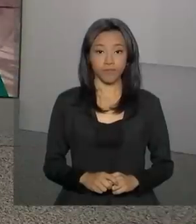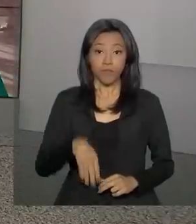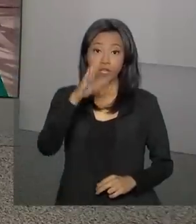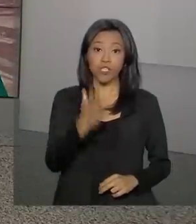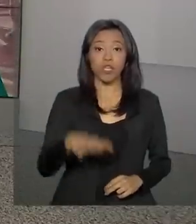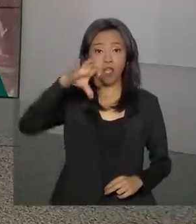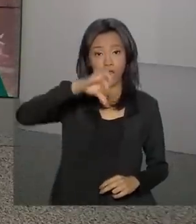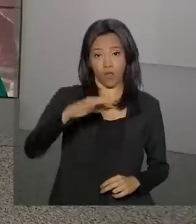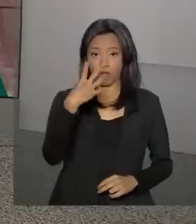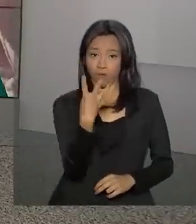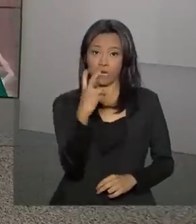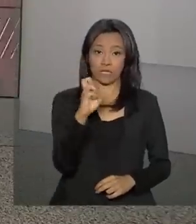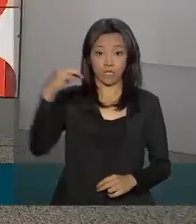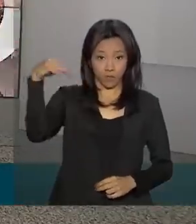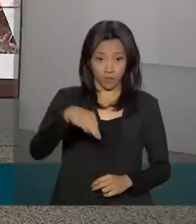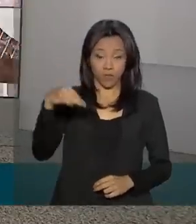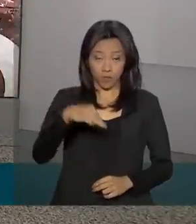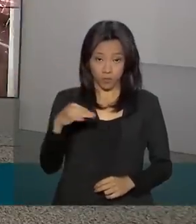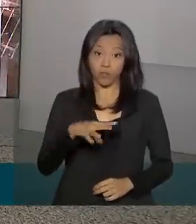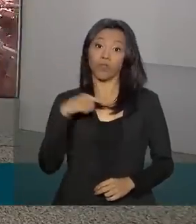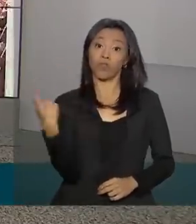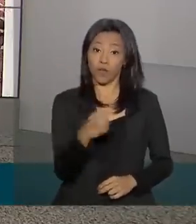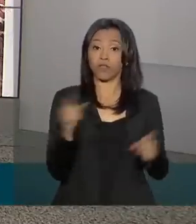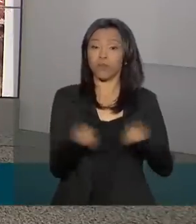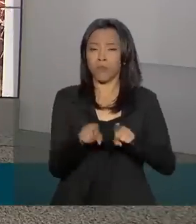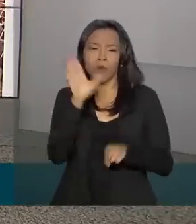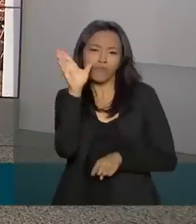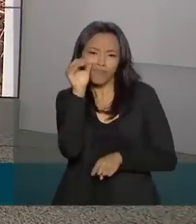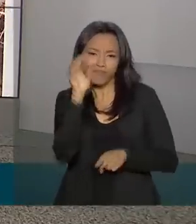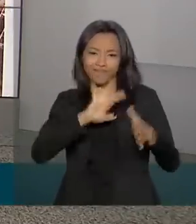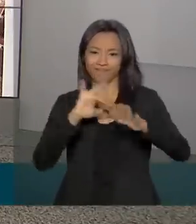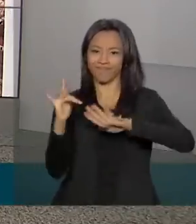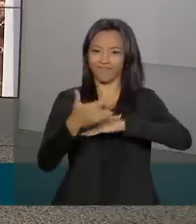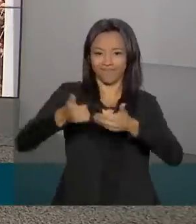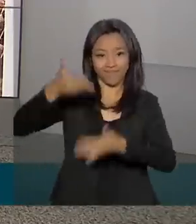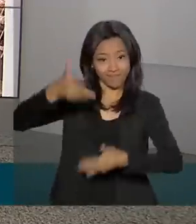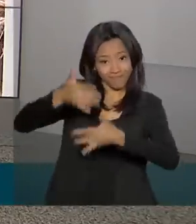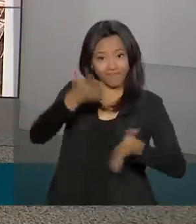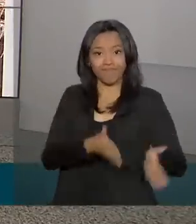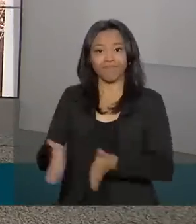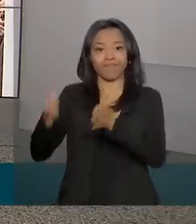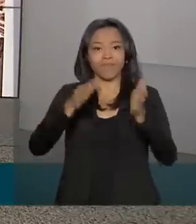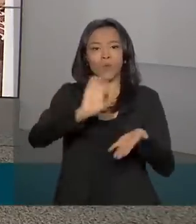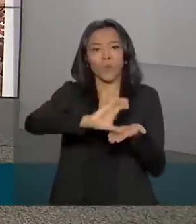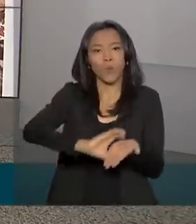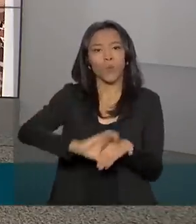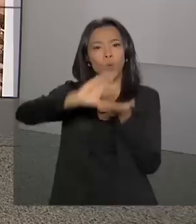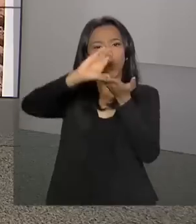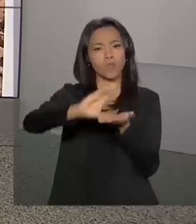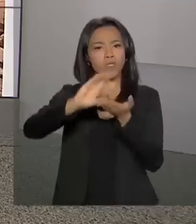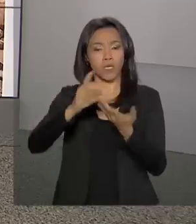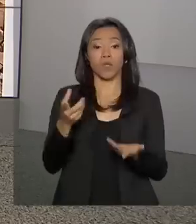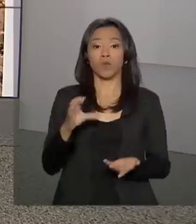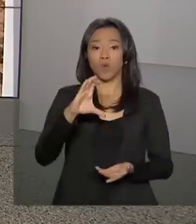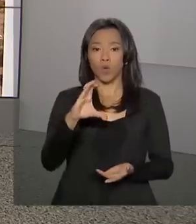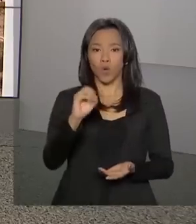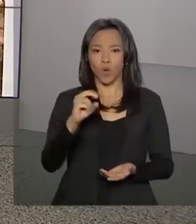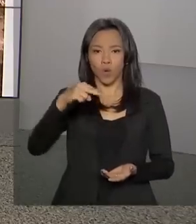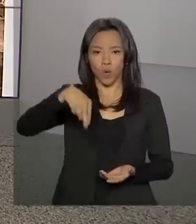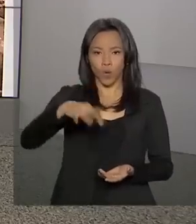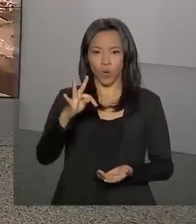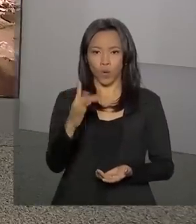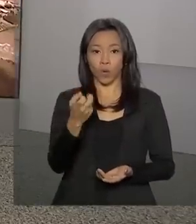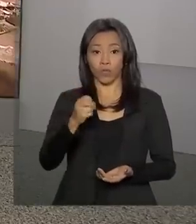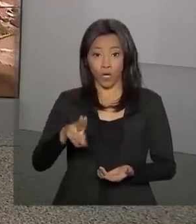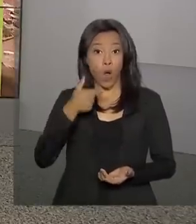São 9 horas e 45 minutos, estamos ao vivo também pelas redes sociais. O Conselho Nacional de Trânsito, o CONTRAN, decidiu ontem